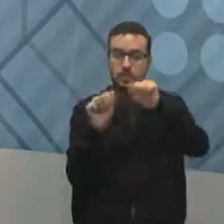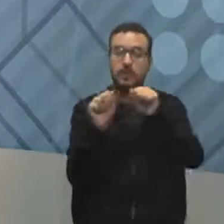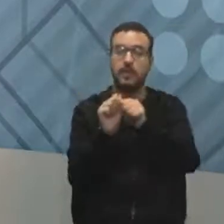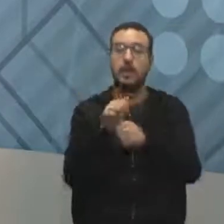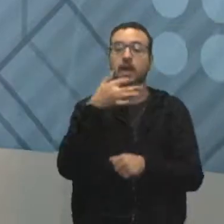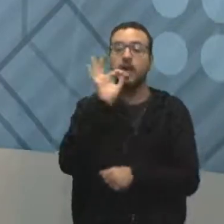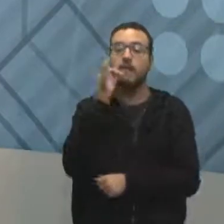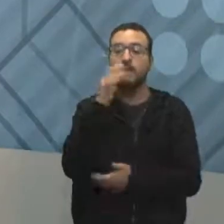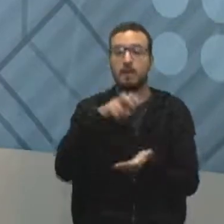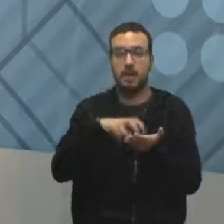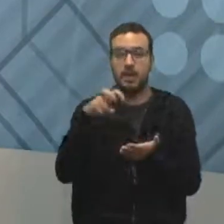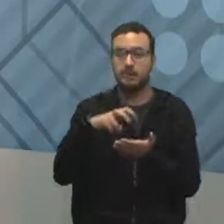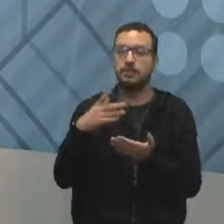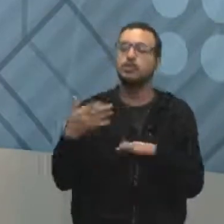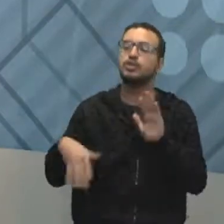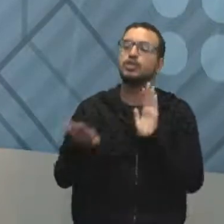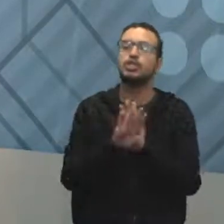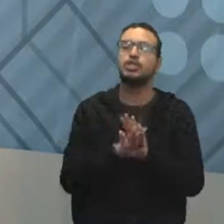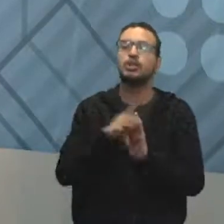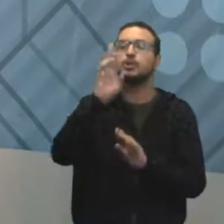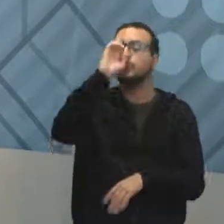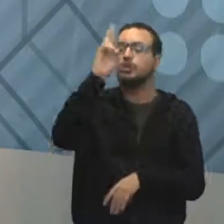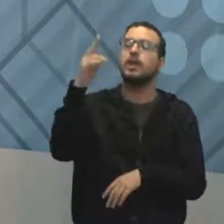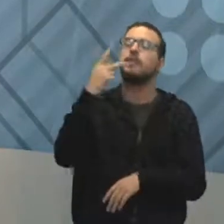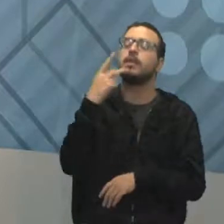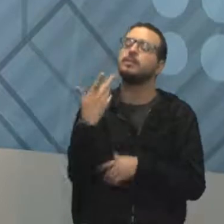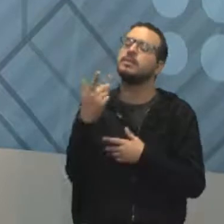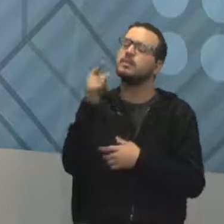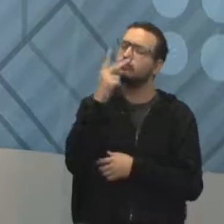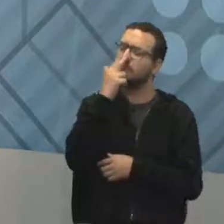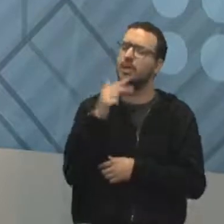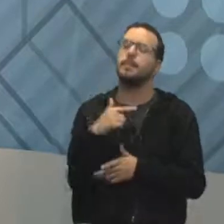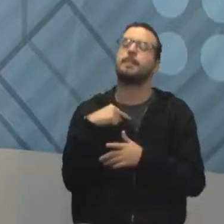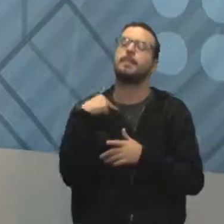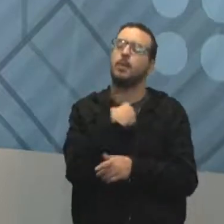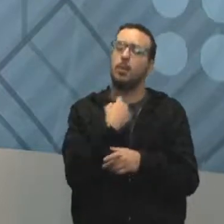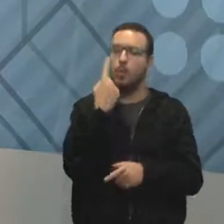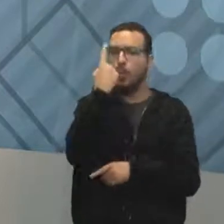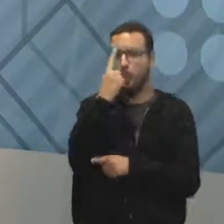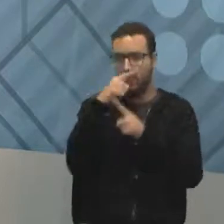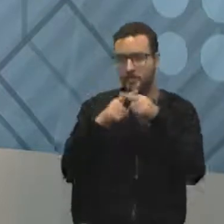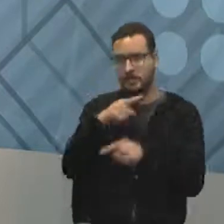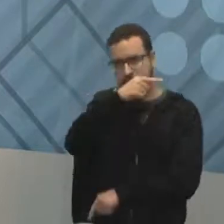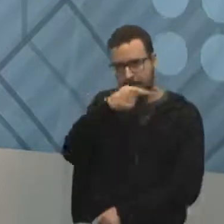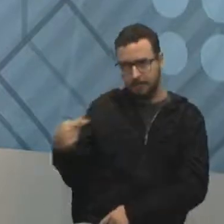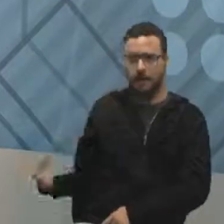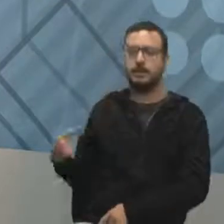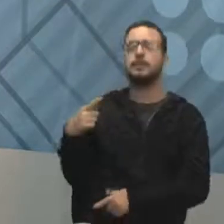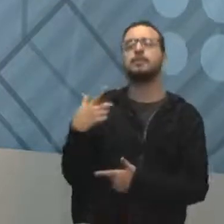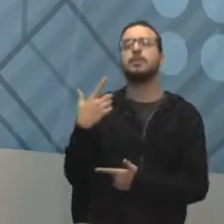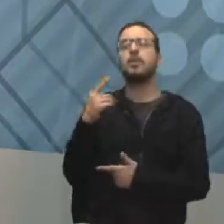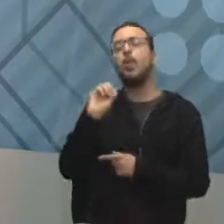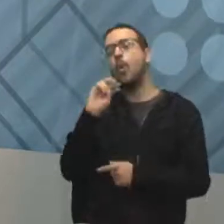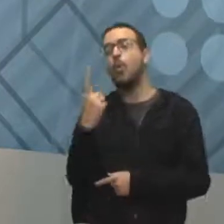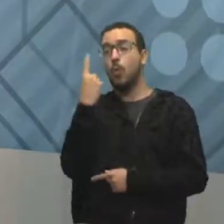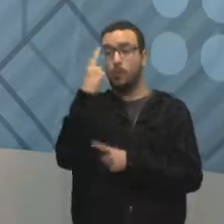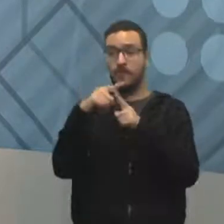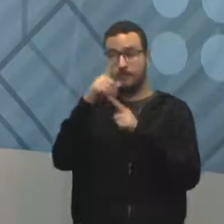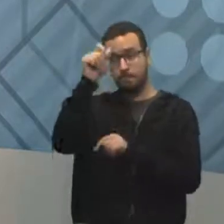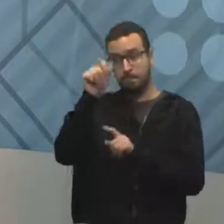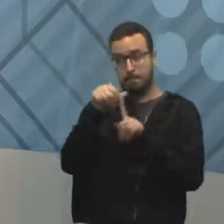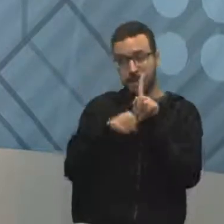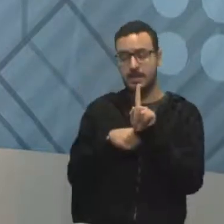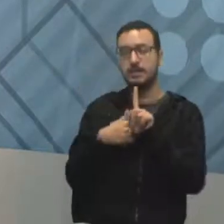chegar para o seu chefe e falar, o você acha da gente fazer uma vez por semana ou uma vez por mês para começar?